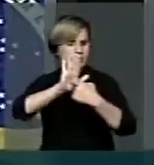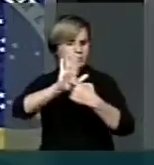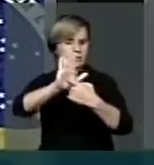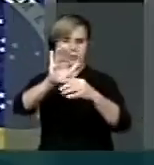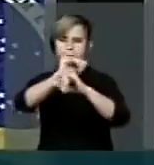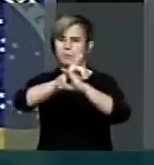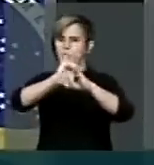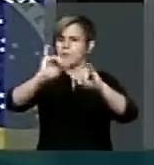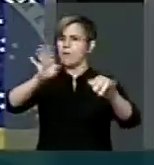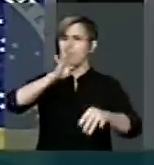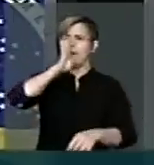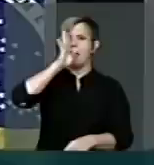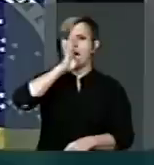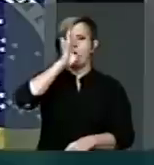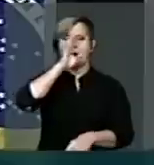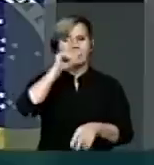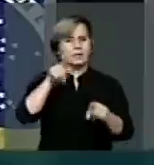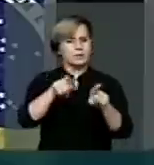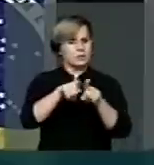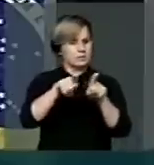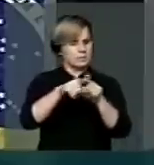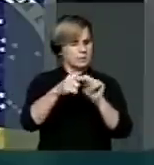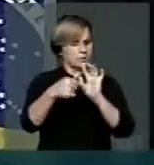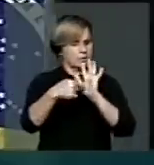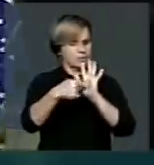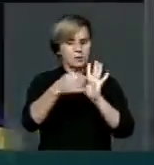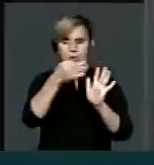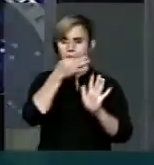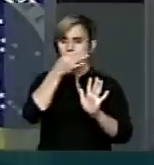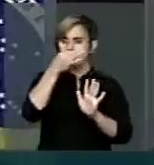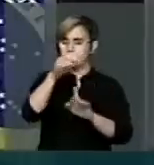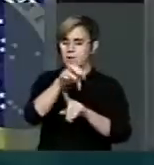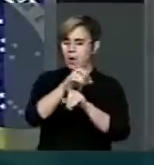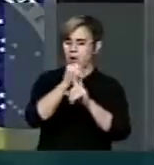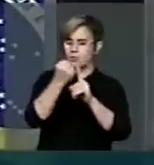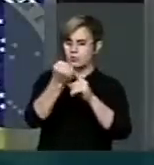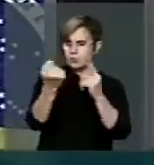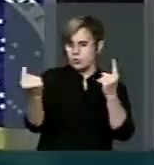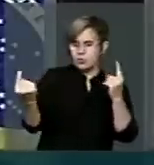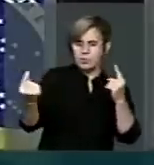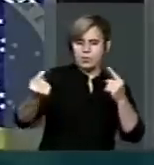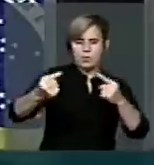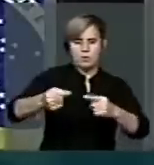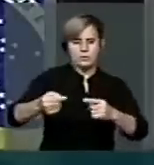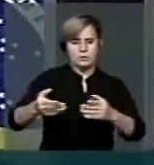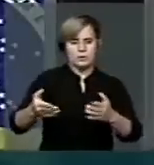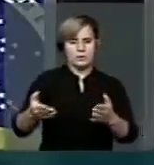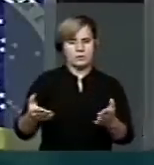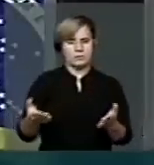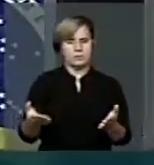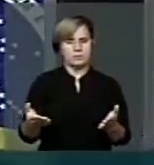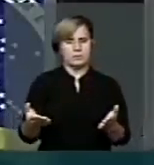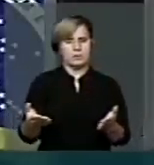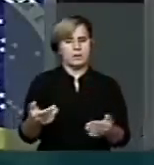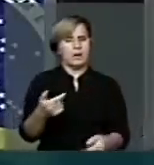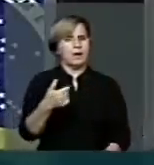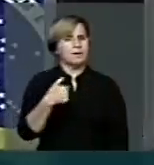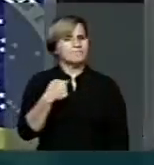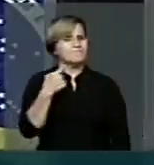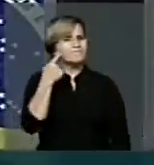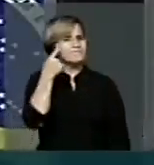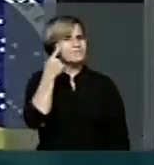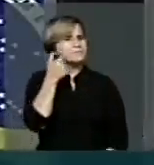até formar um posicionamento social a esse respeito, eu fico pensando a respeito de